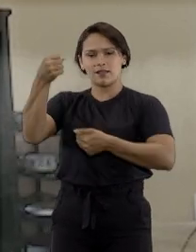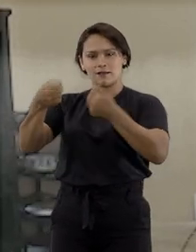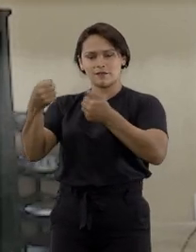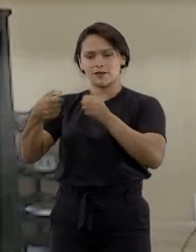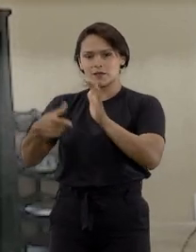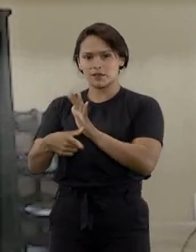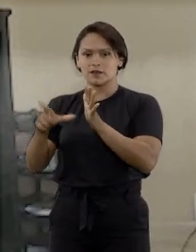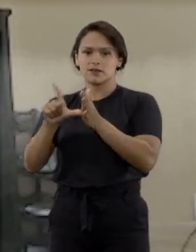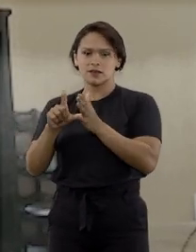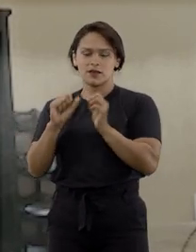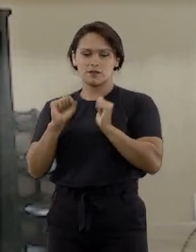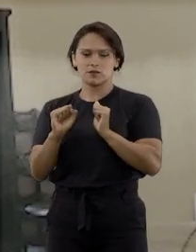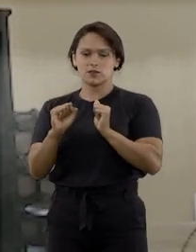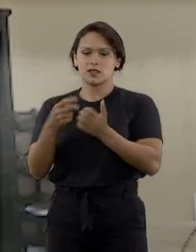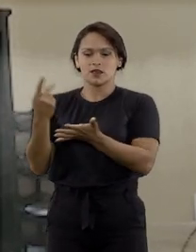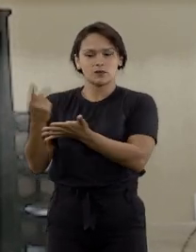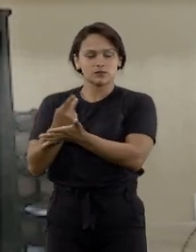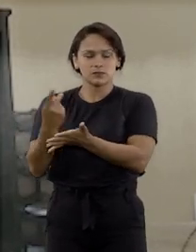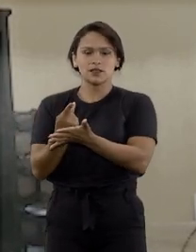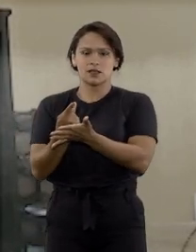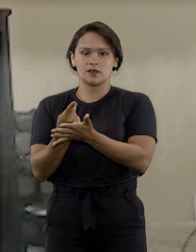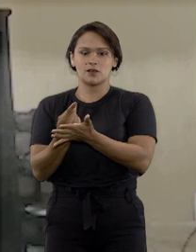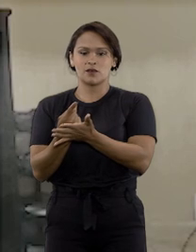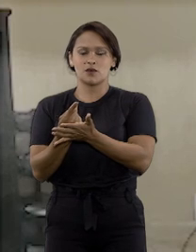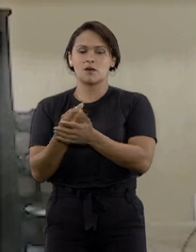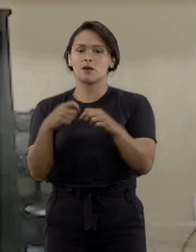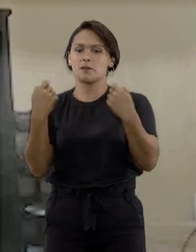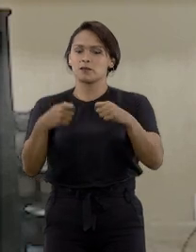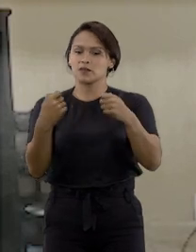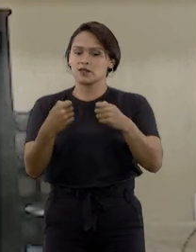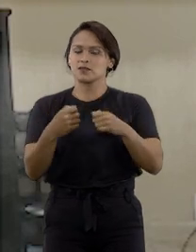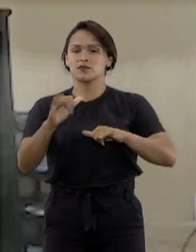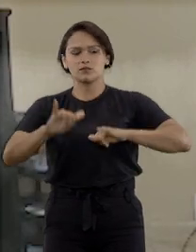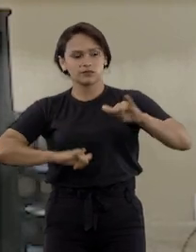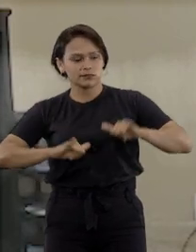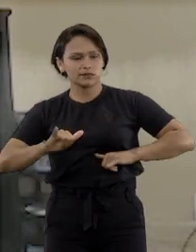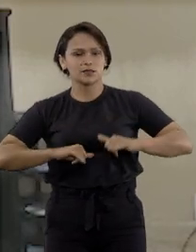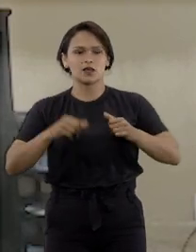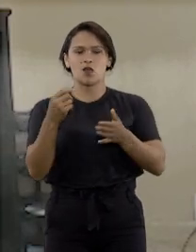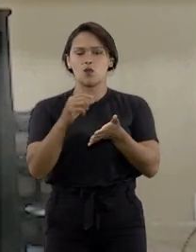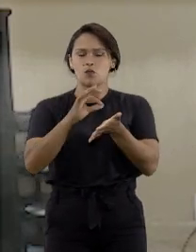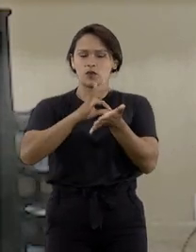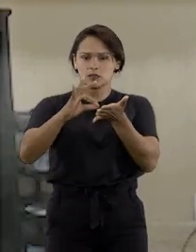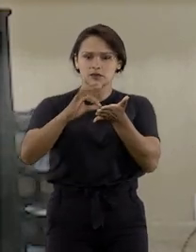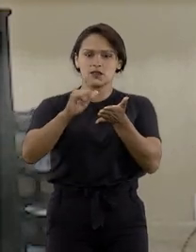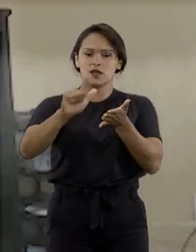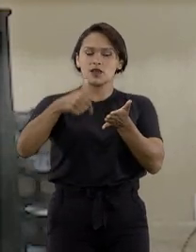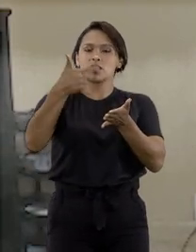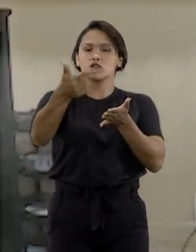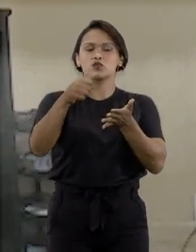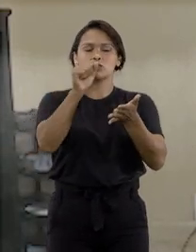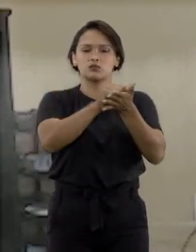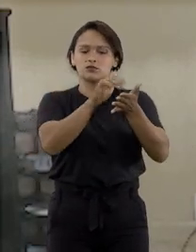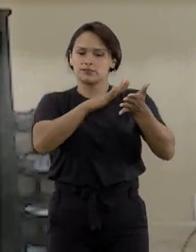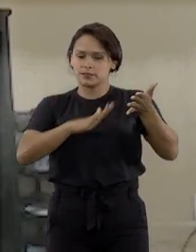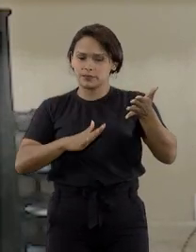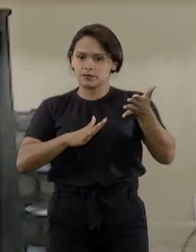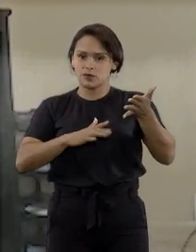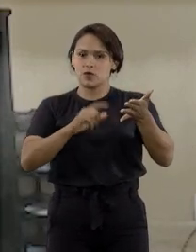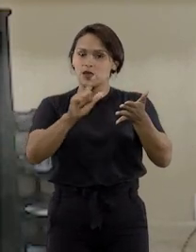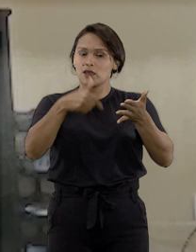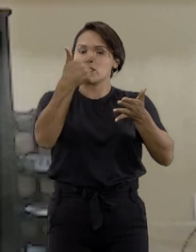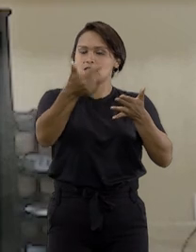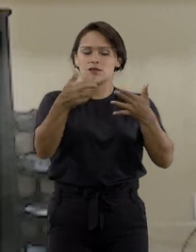eventualmente cometer alguma falta deve sofrer inicialmente uma advertência, num segundo momento uma